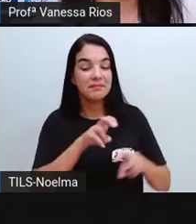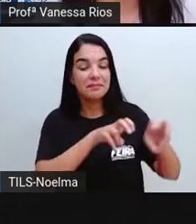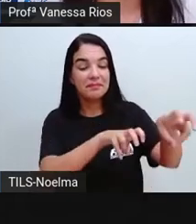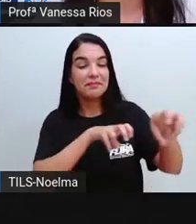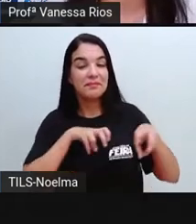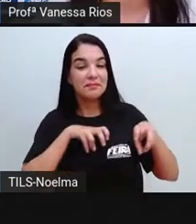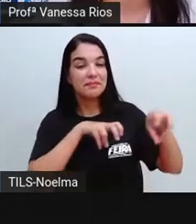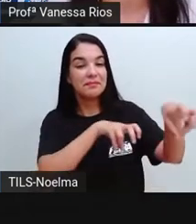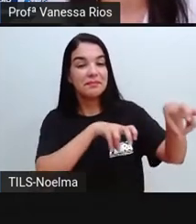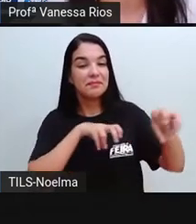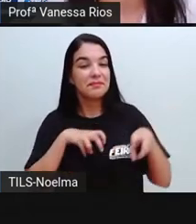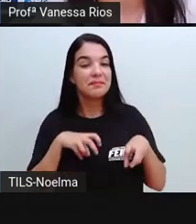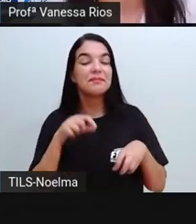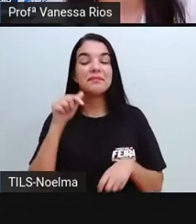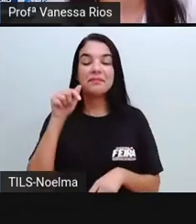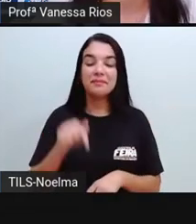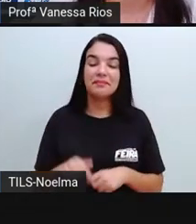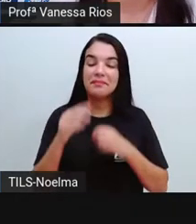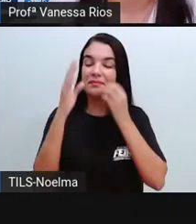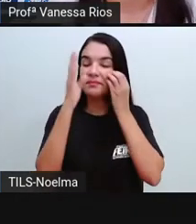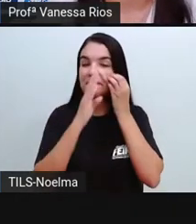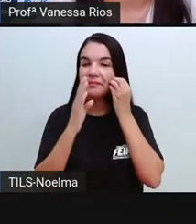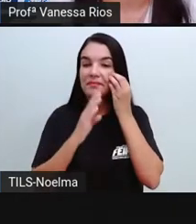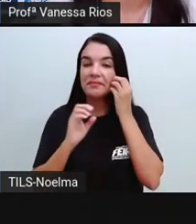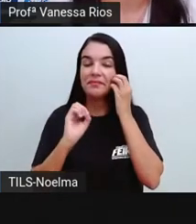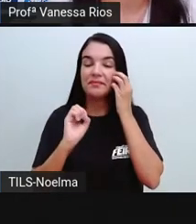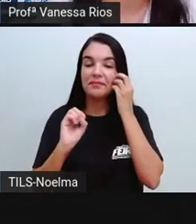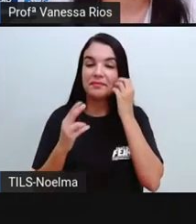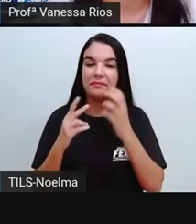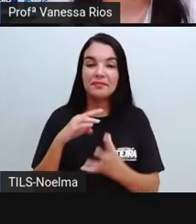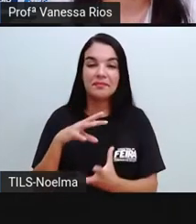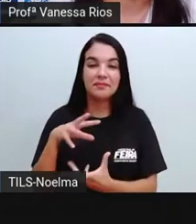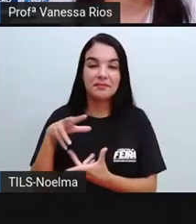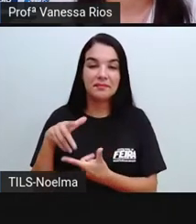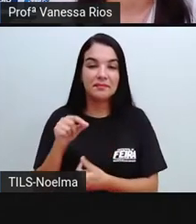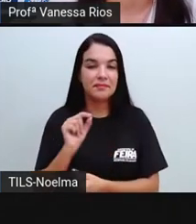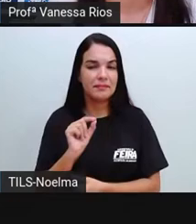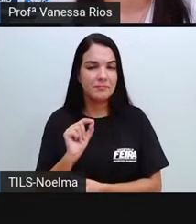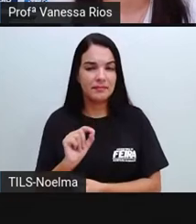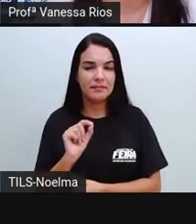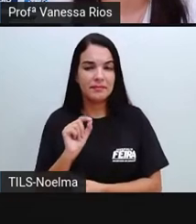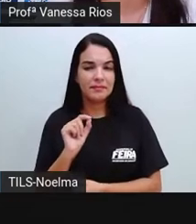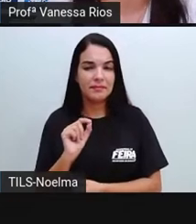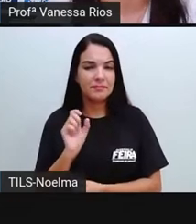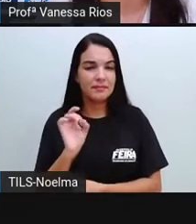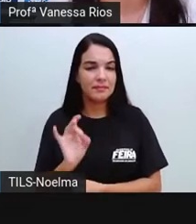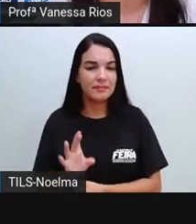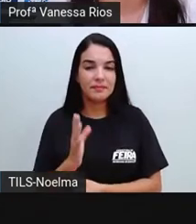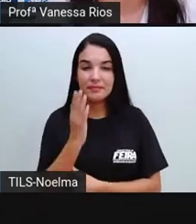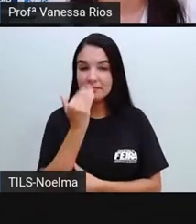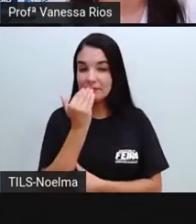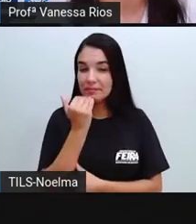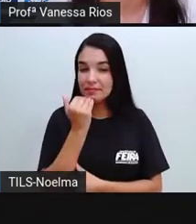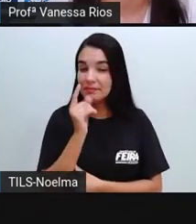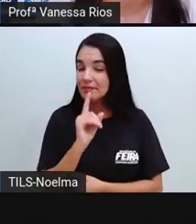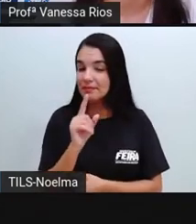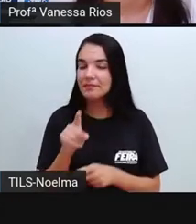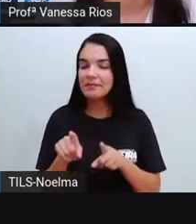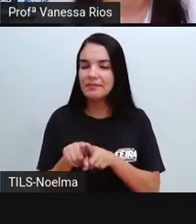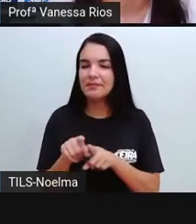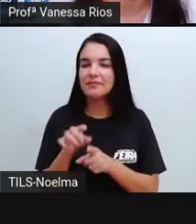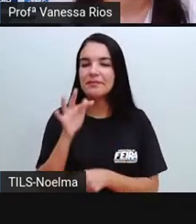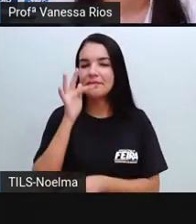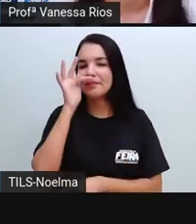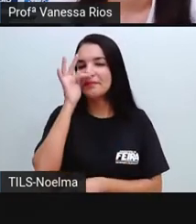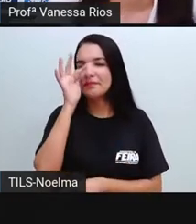plantado, para aquilo que é produzido, que não é só a alimentação, né? As plantas vão ser usadas aí para ornamentação e